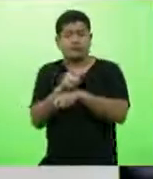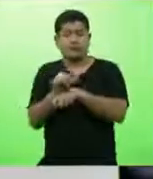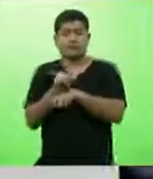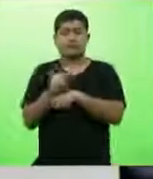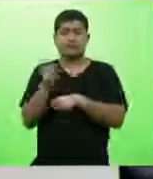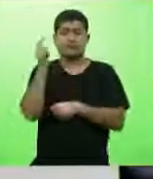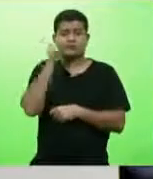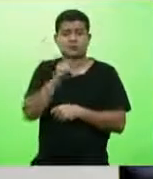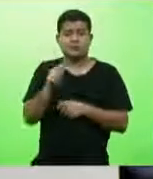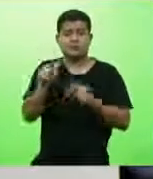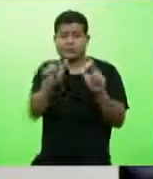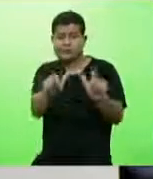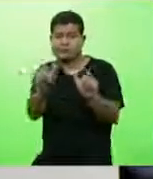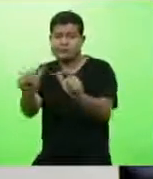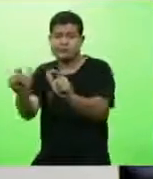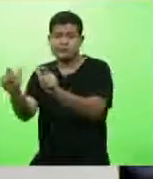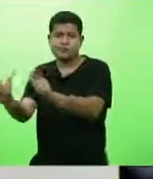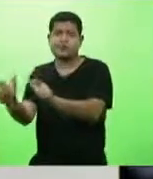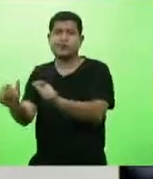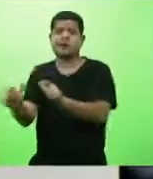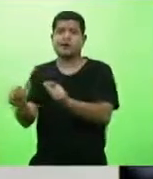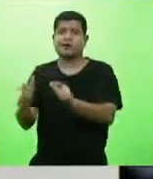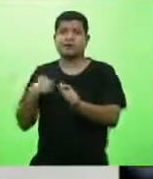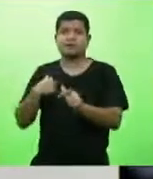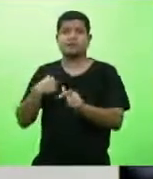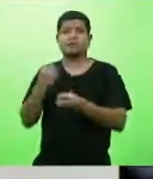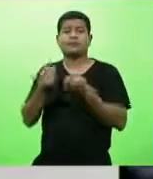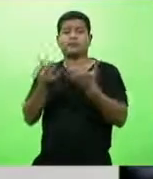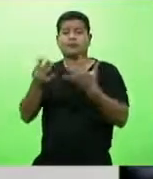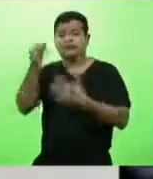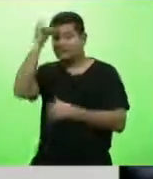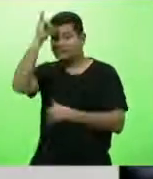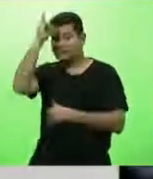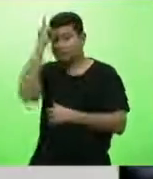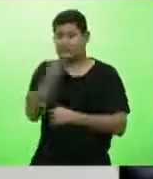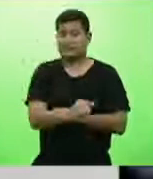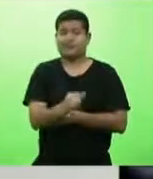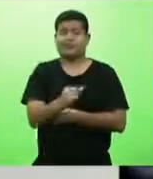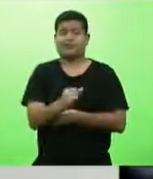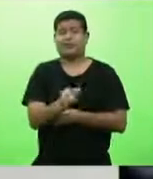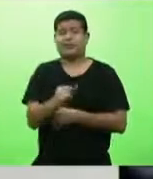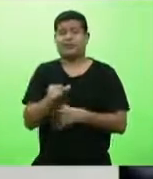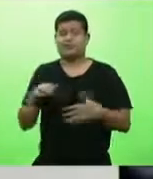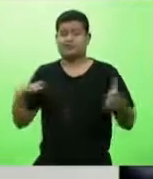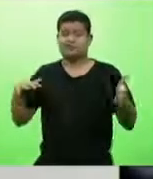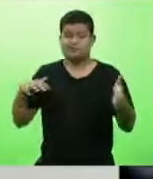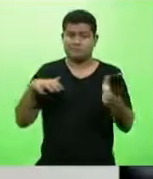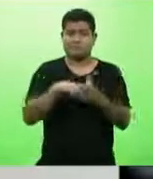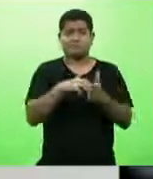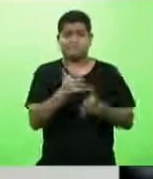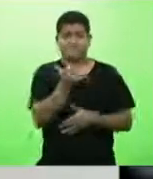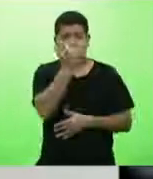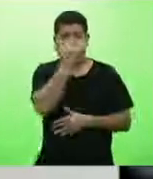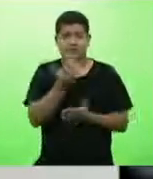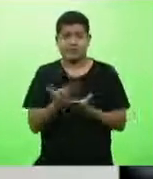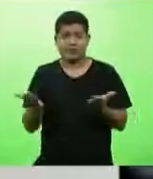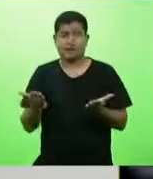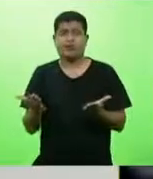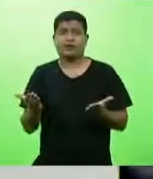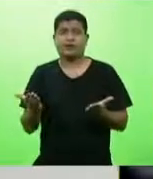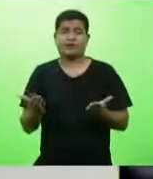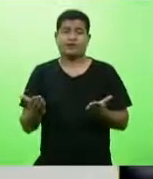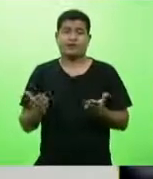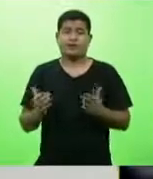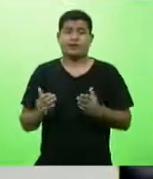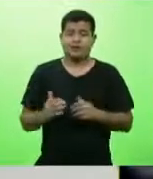situações pontuais para evitar que continue dando esses acidentes, como eu disse, tanto com